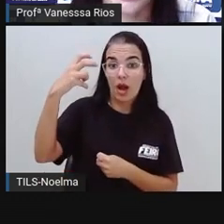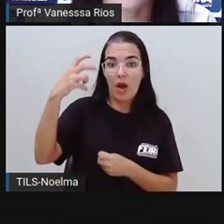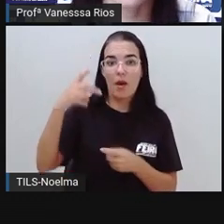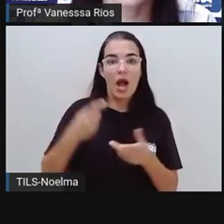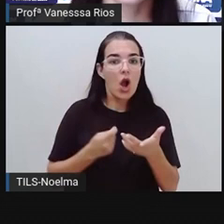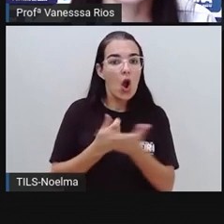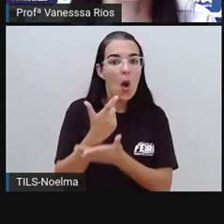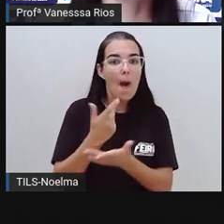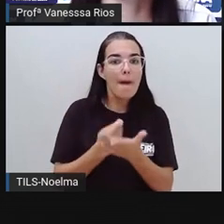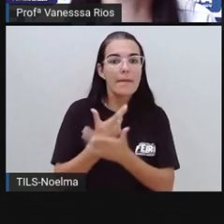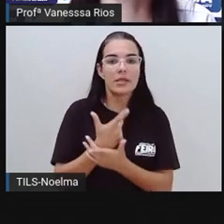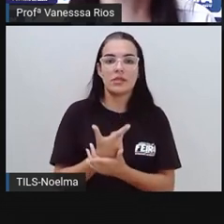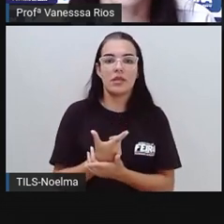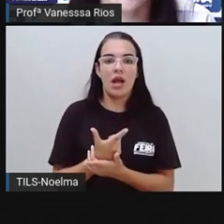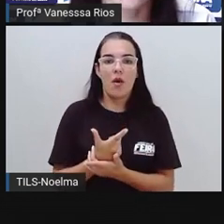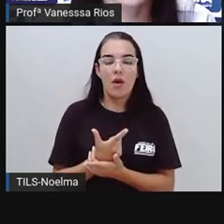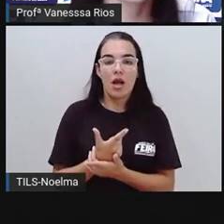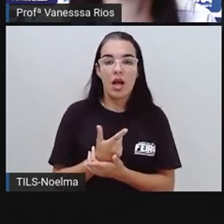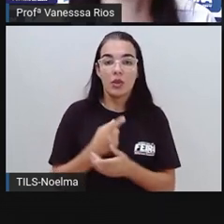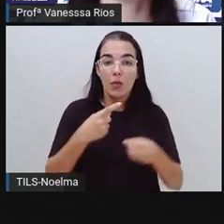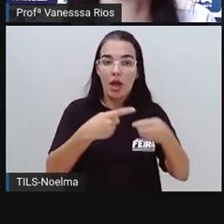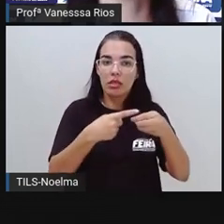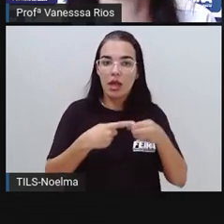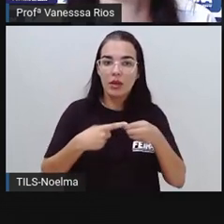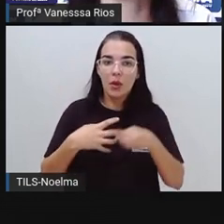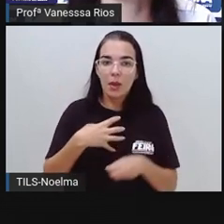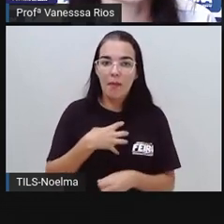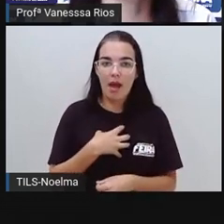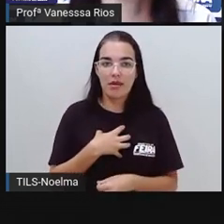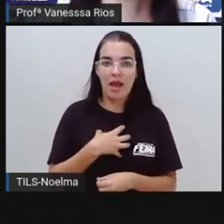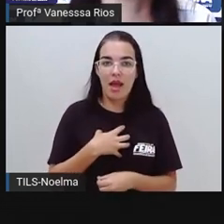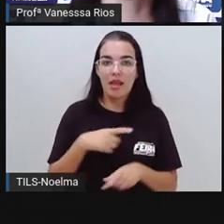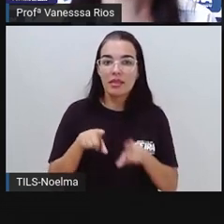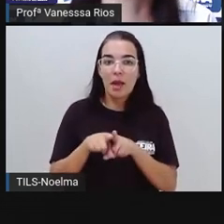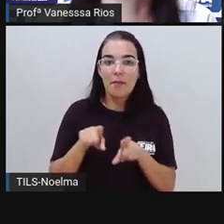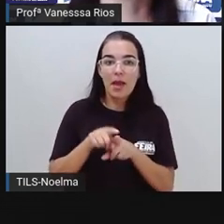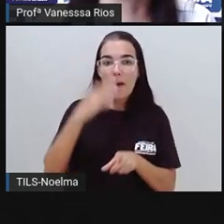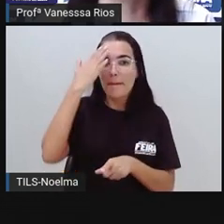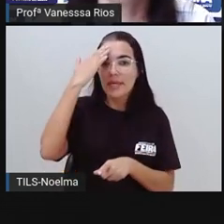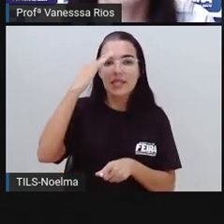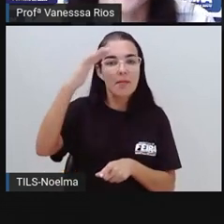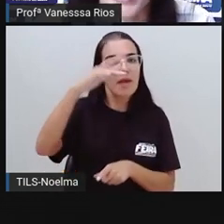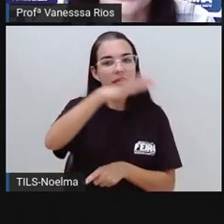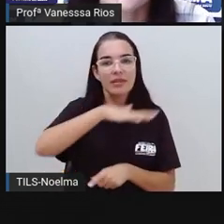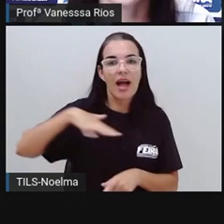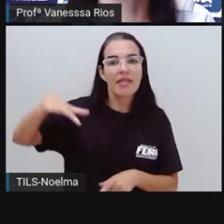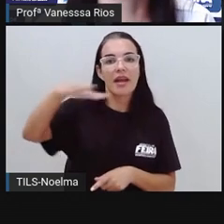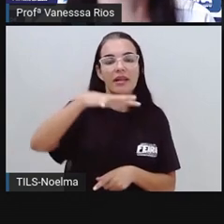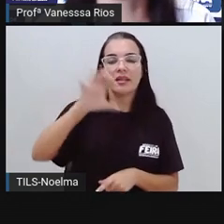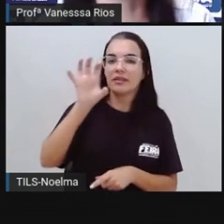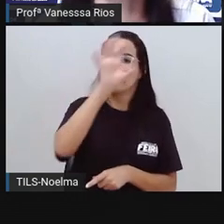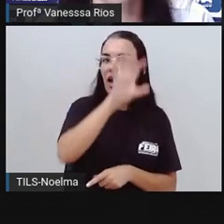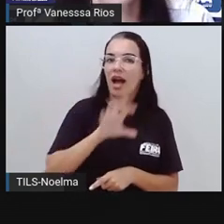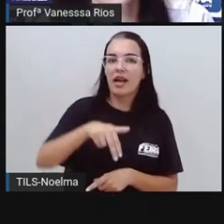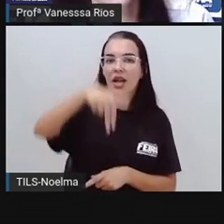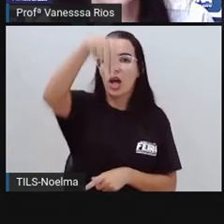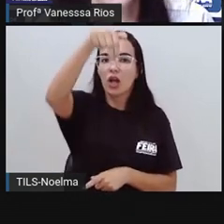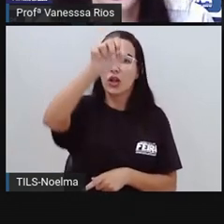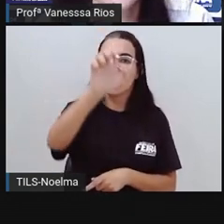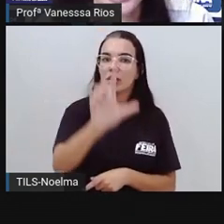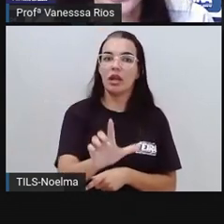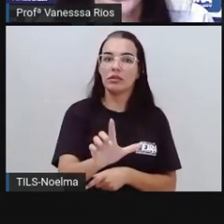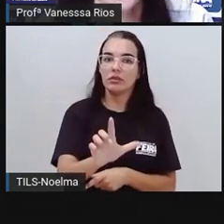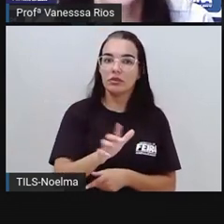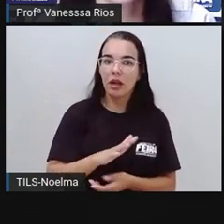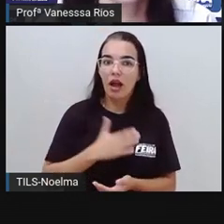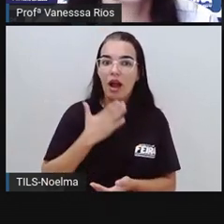cultural e comercial do interior da Bahia, e um dos principais de toda a região